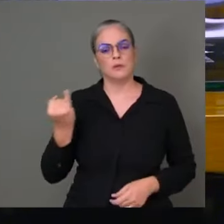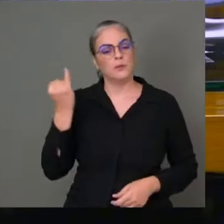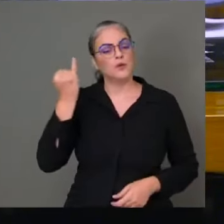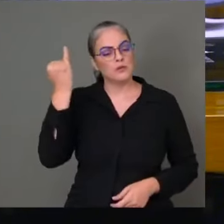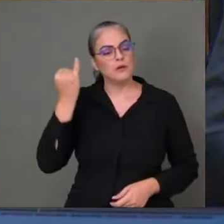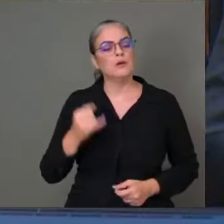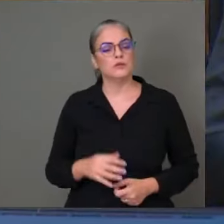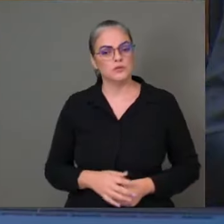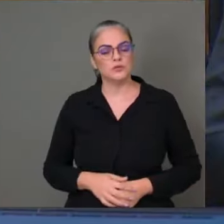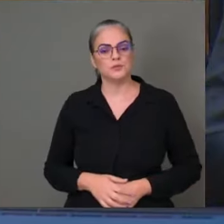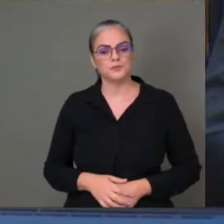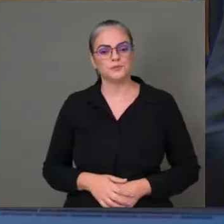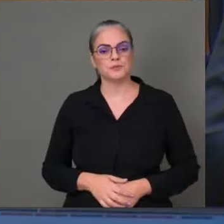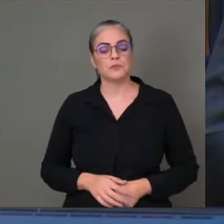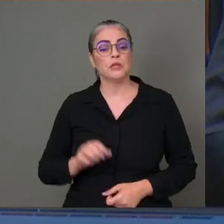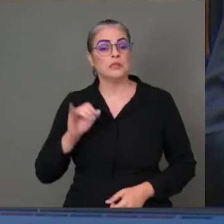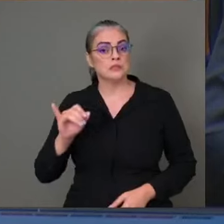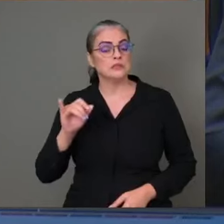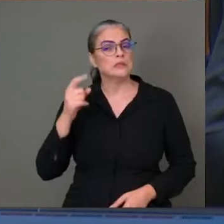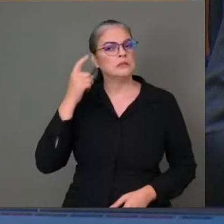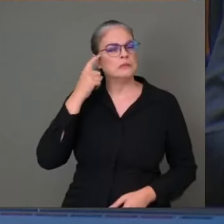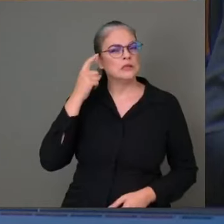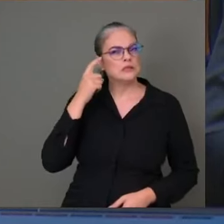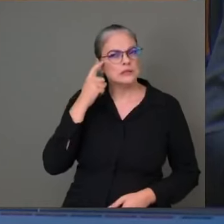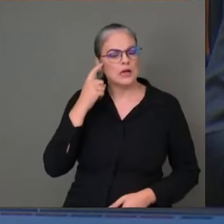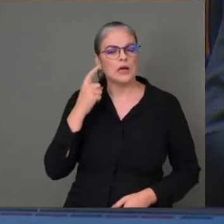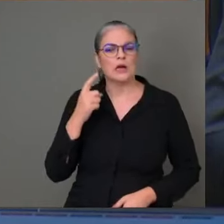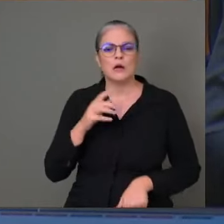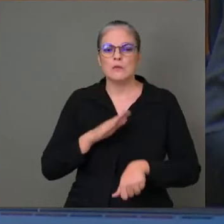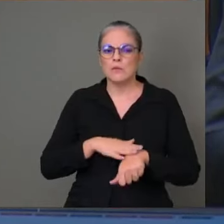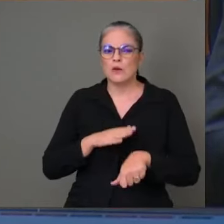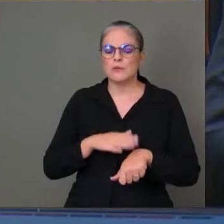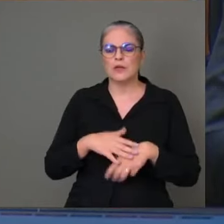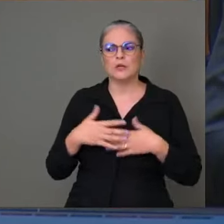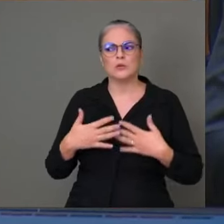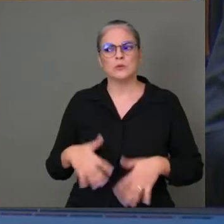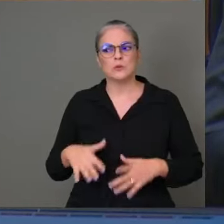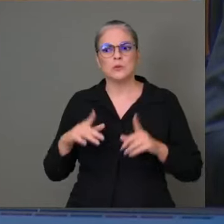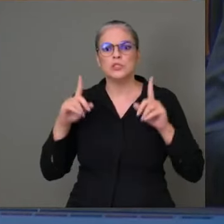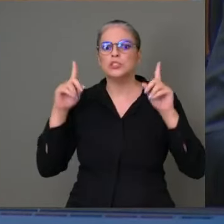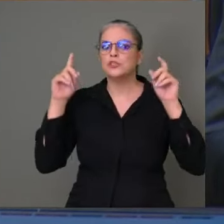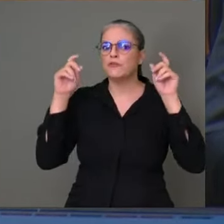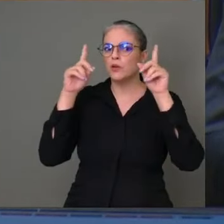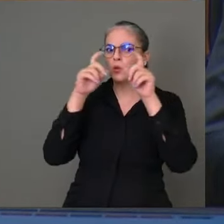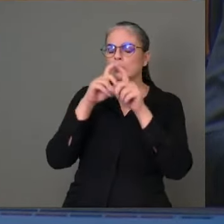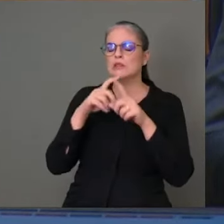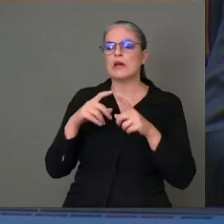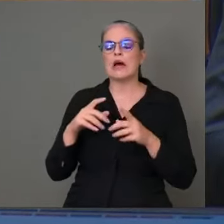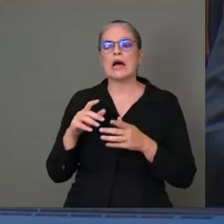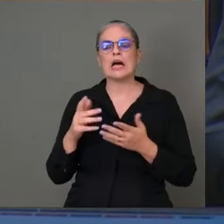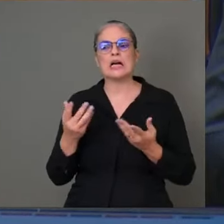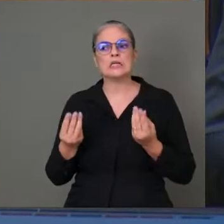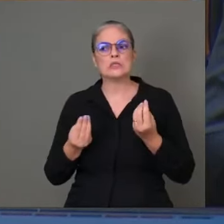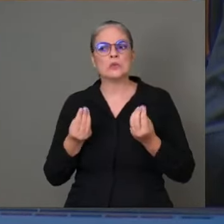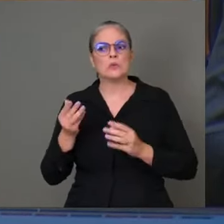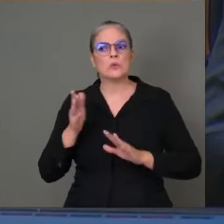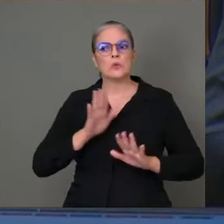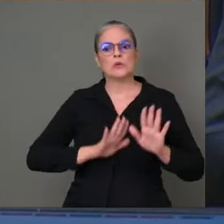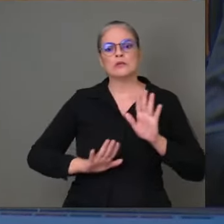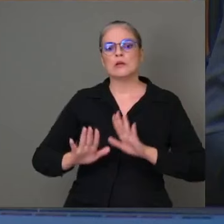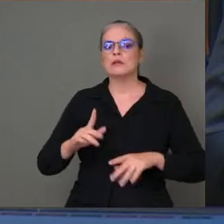sobretudo se considerarmos o delicado momento em que vivemos, um momento no qual a